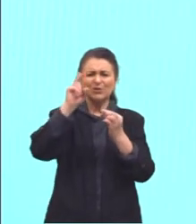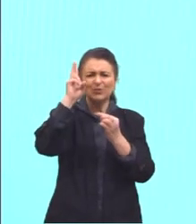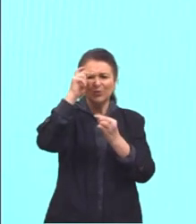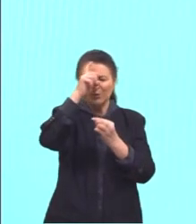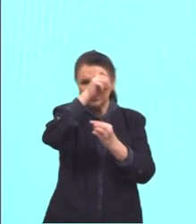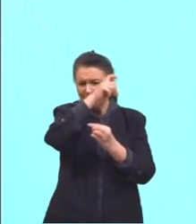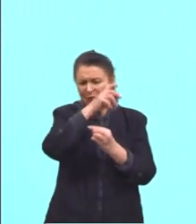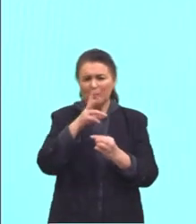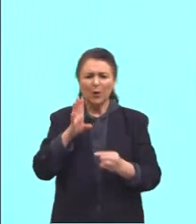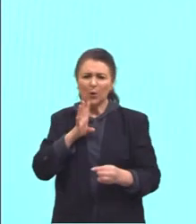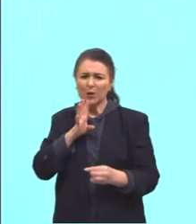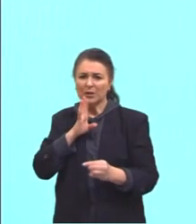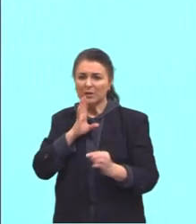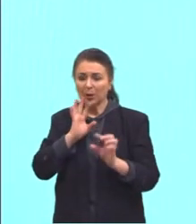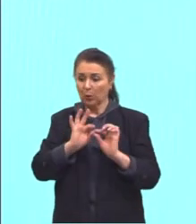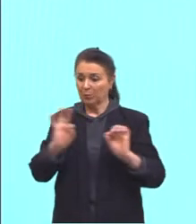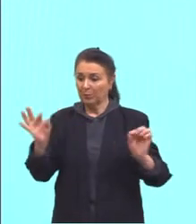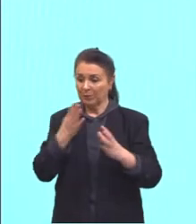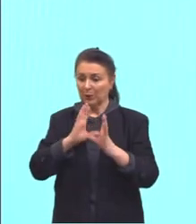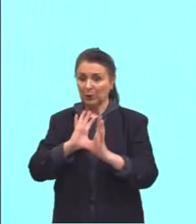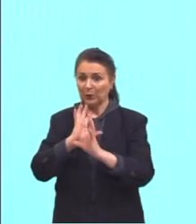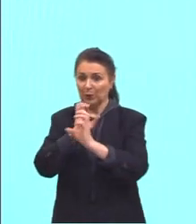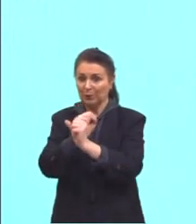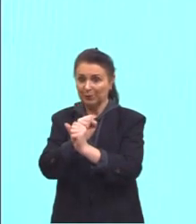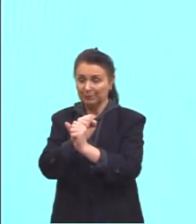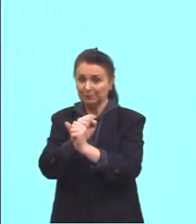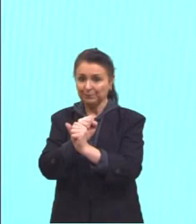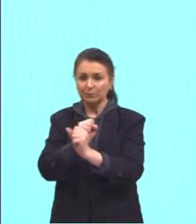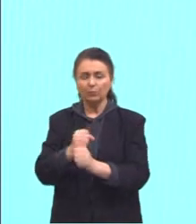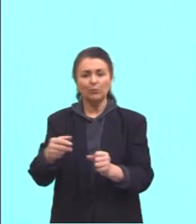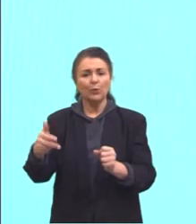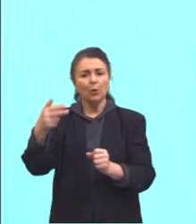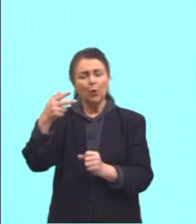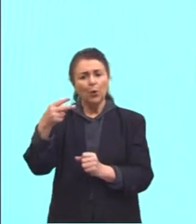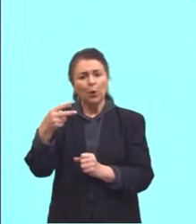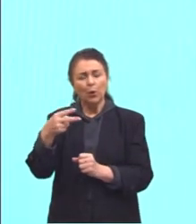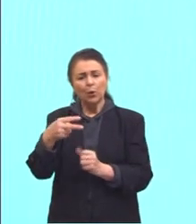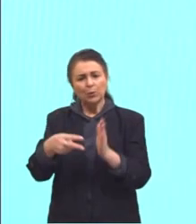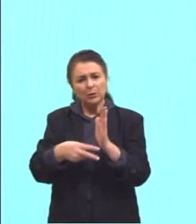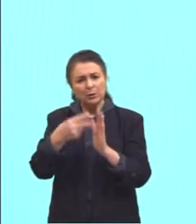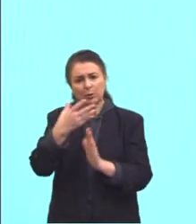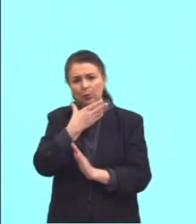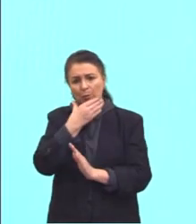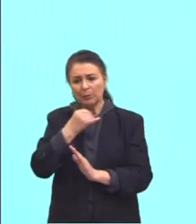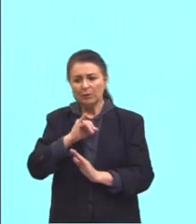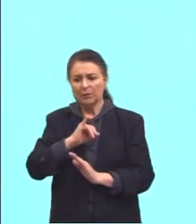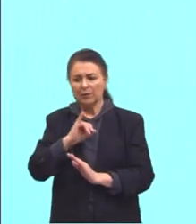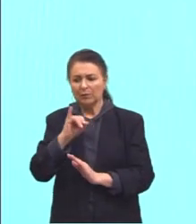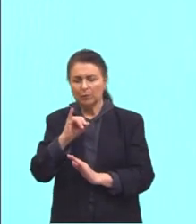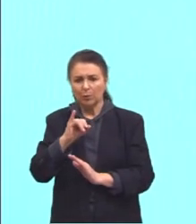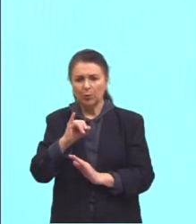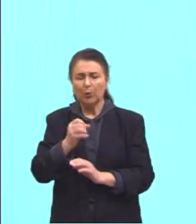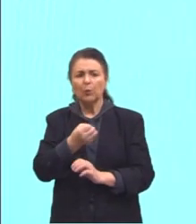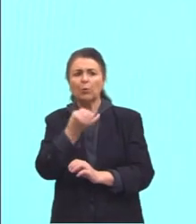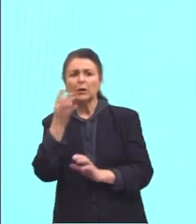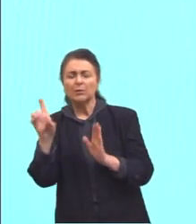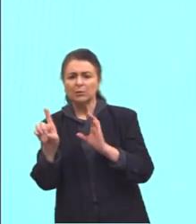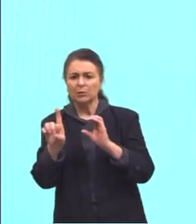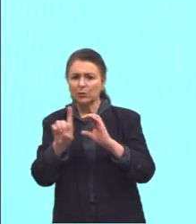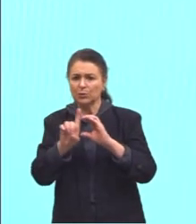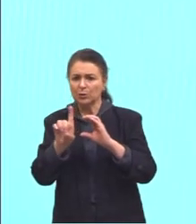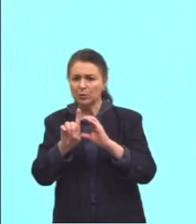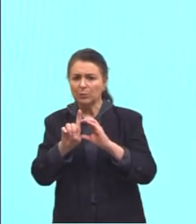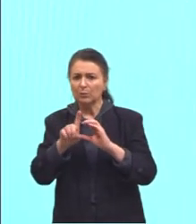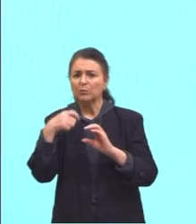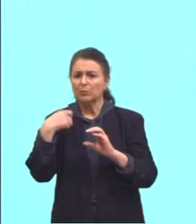comprimento. O segundo homem diz o seguinte, Se soubéssemos quantos diâmetros é preciso para percorrer a